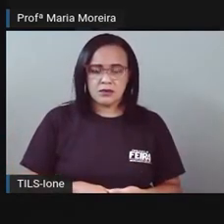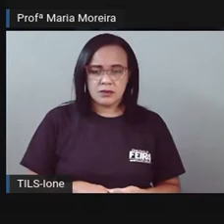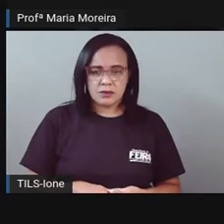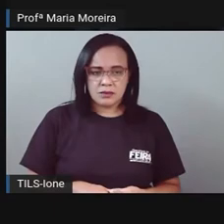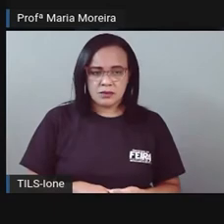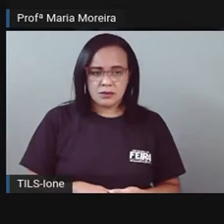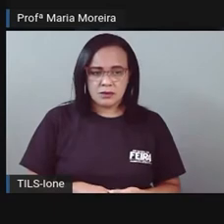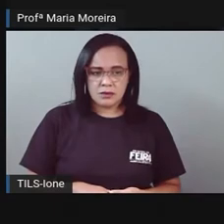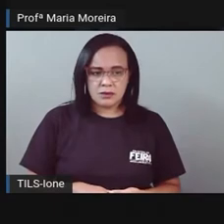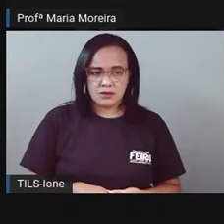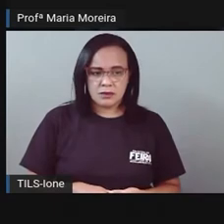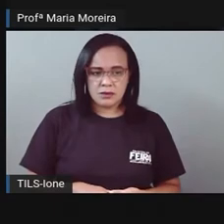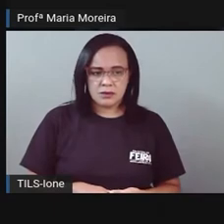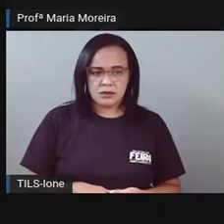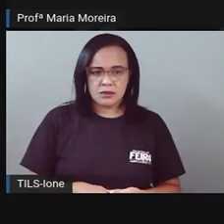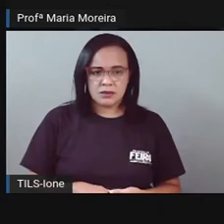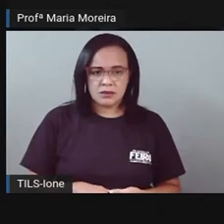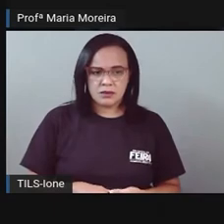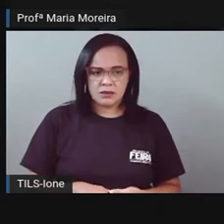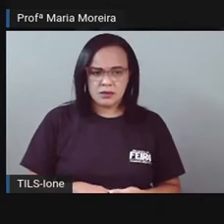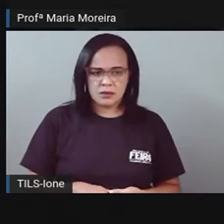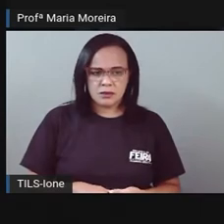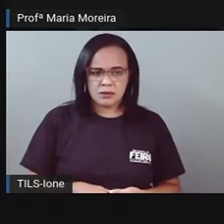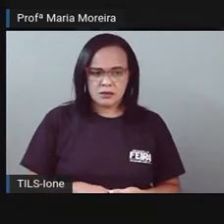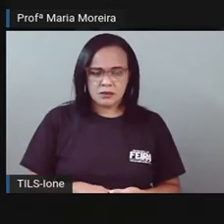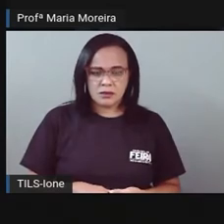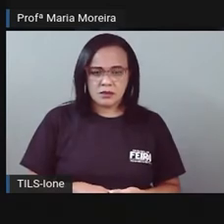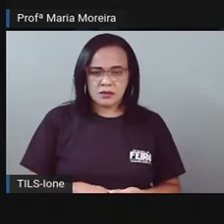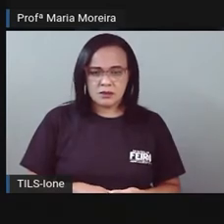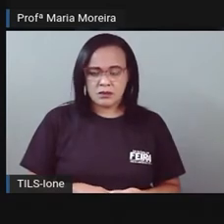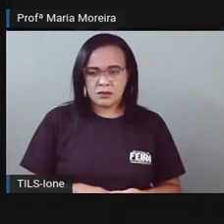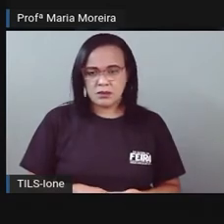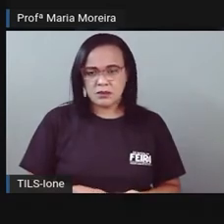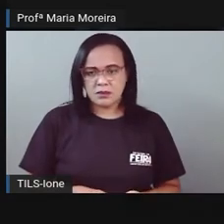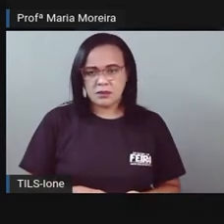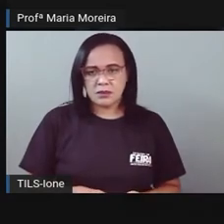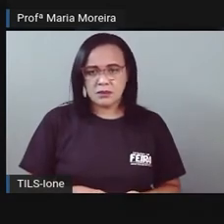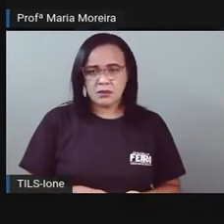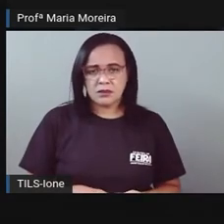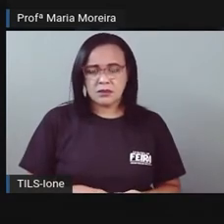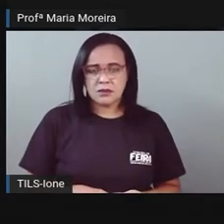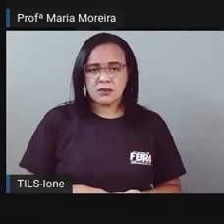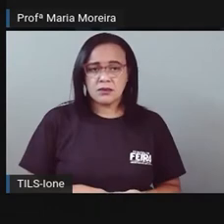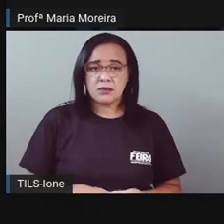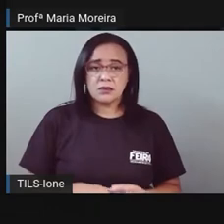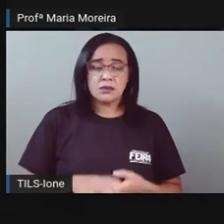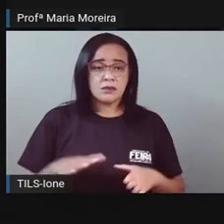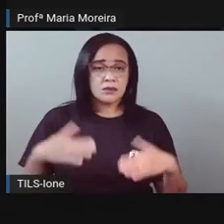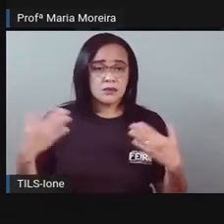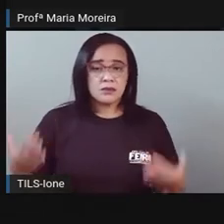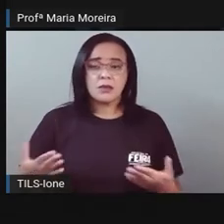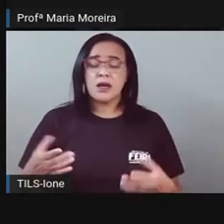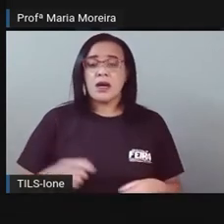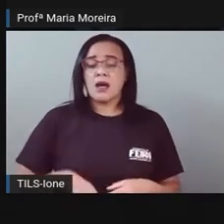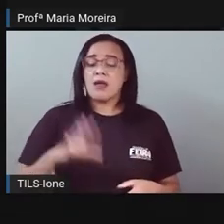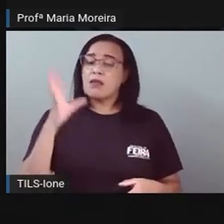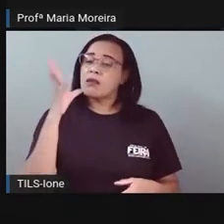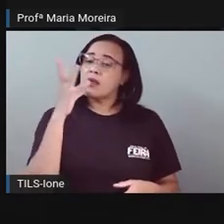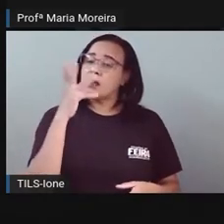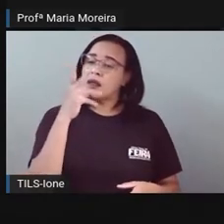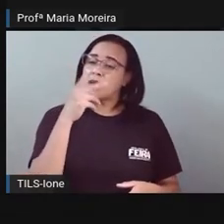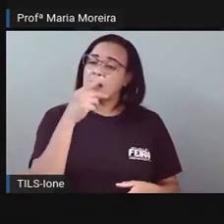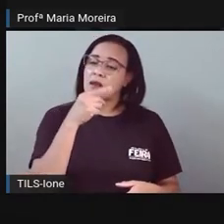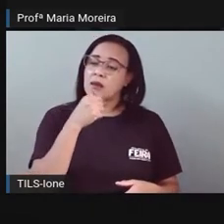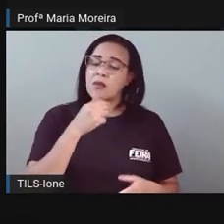desenvolveram seus temas para monitorar essas mudanças. Mesmo assim, demorou séculos para descobrirmos a